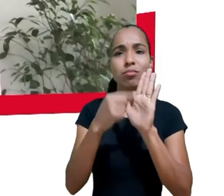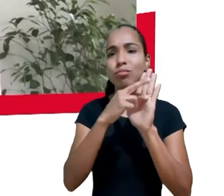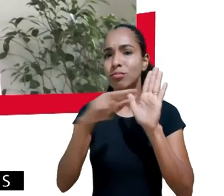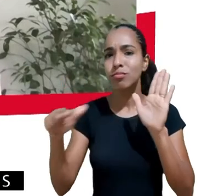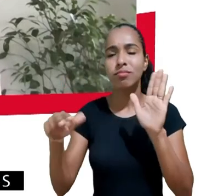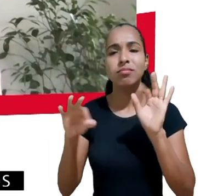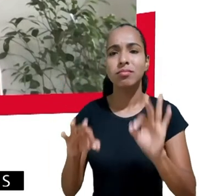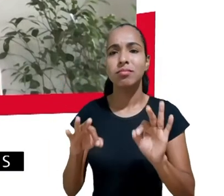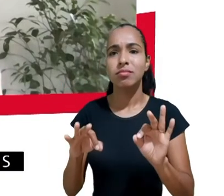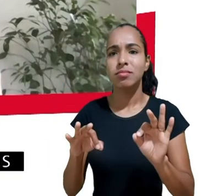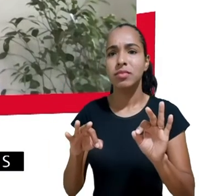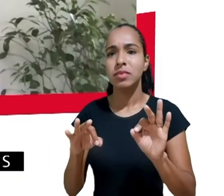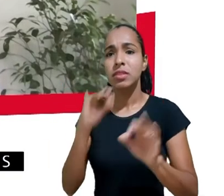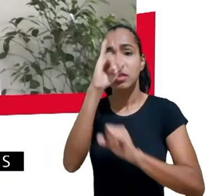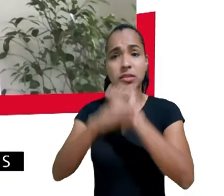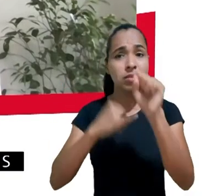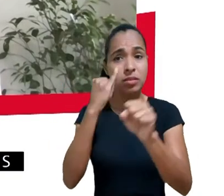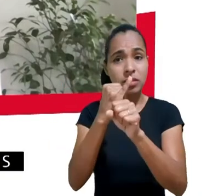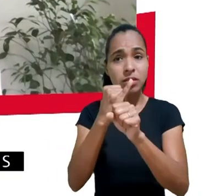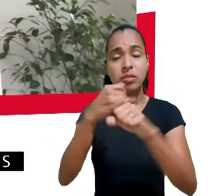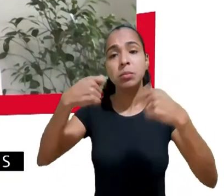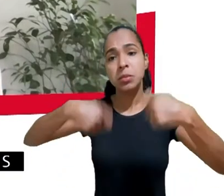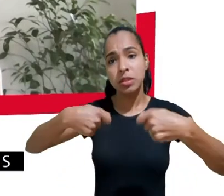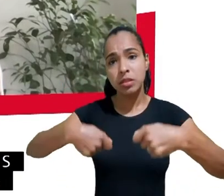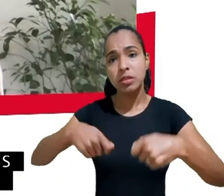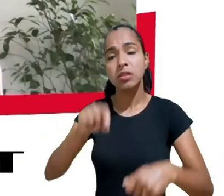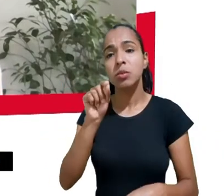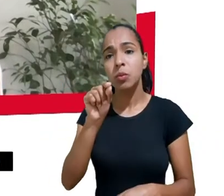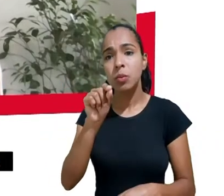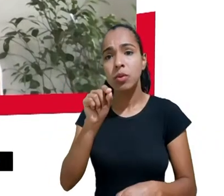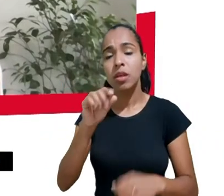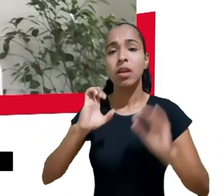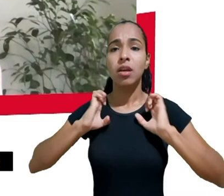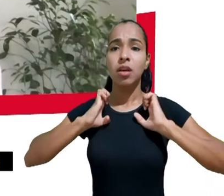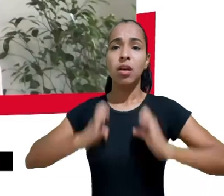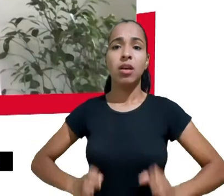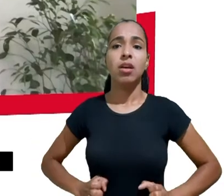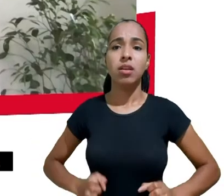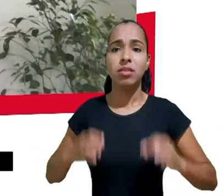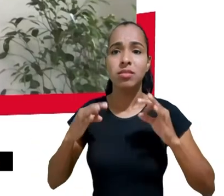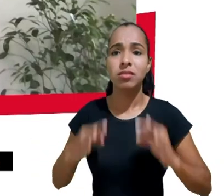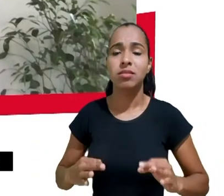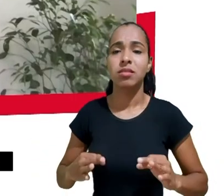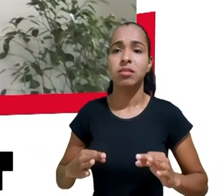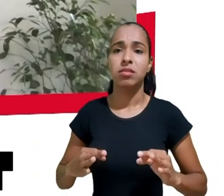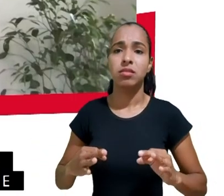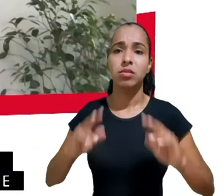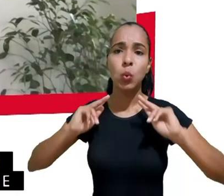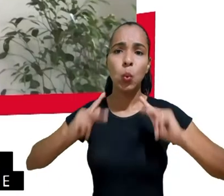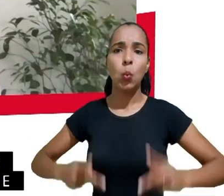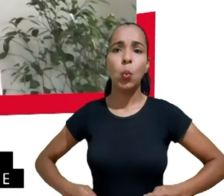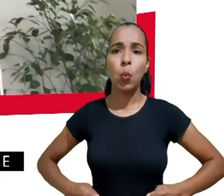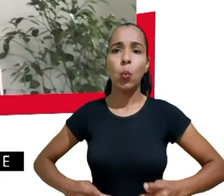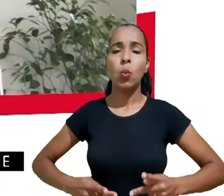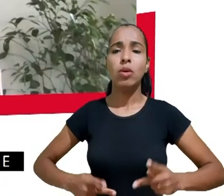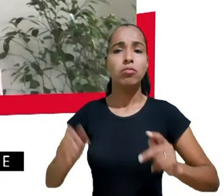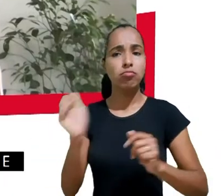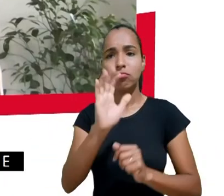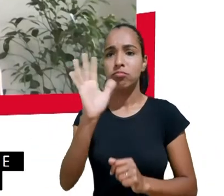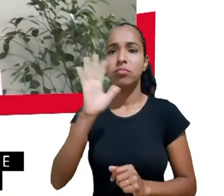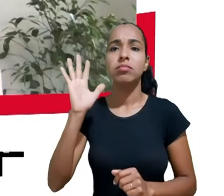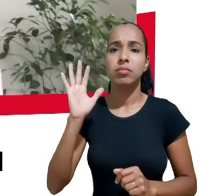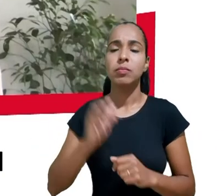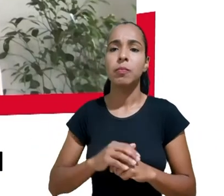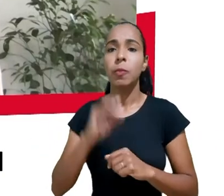espaço permeado pela ética e por valores humanísticos e que em relação às crianças e adolescentes a internet também seja promotora de